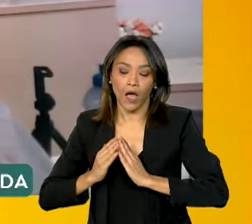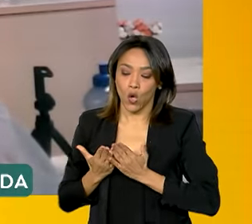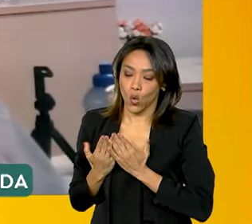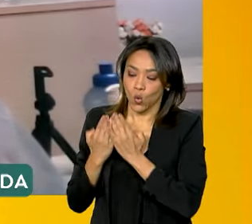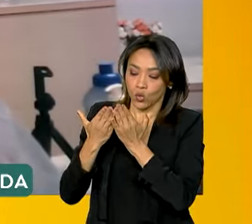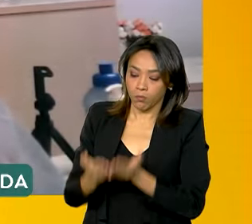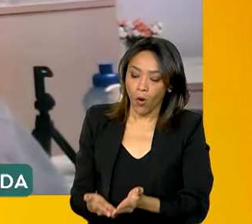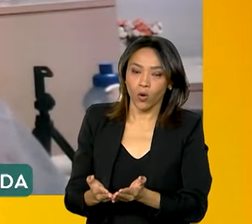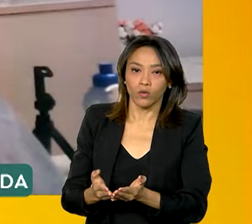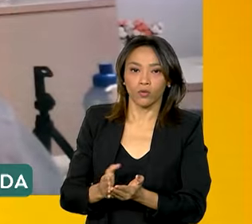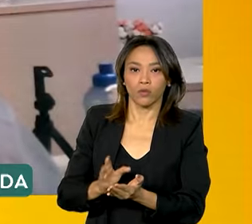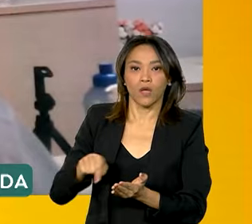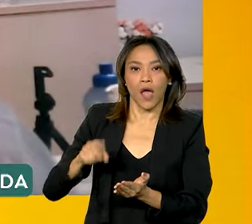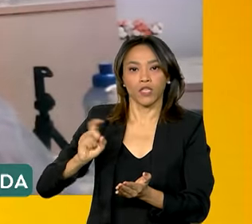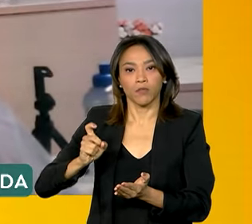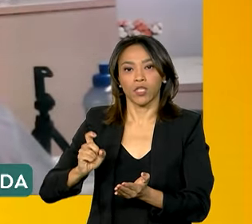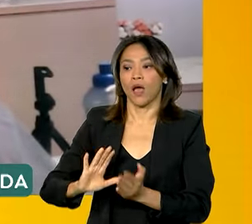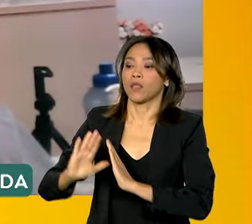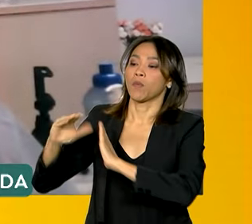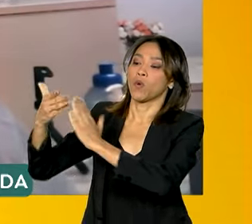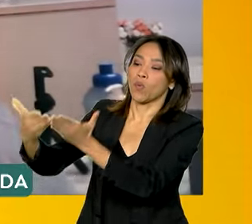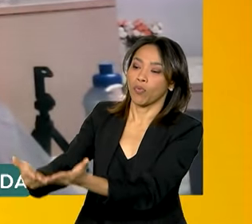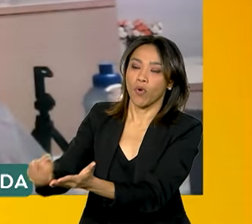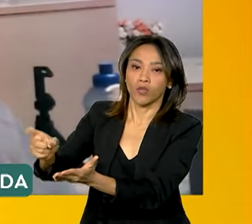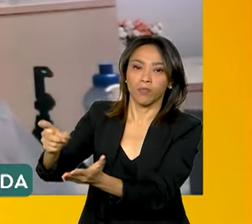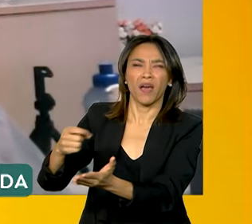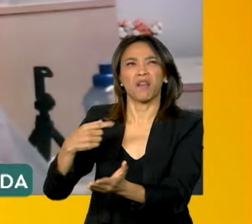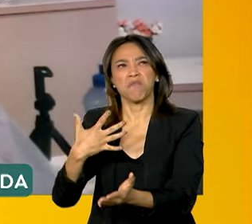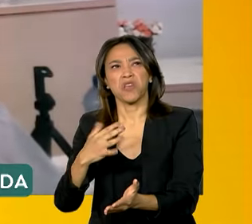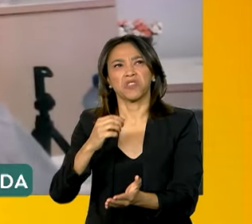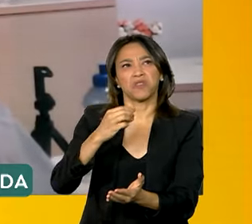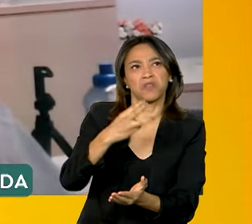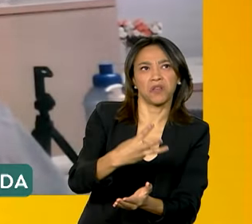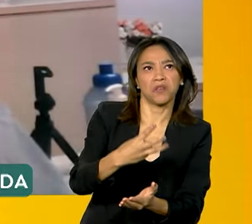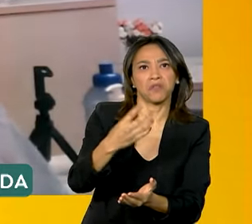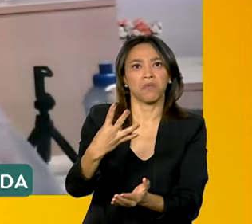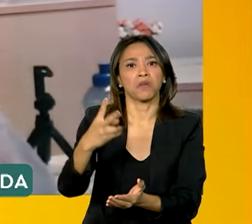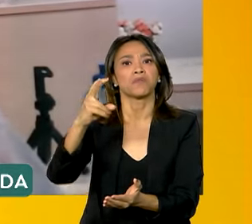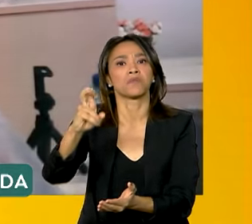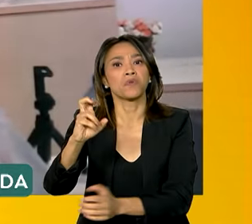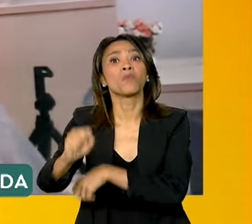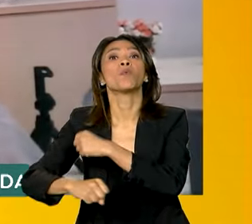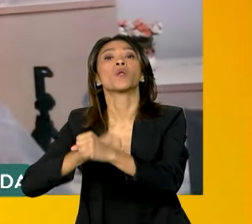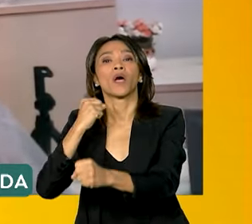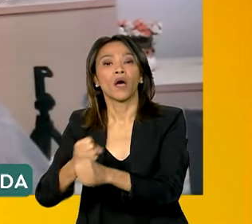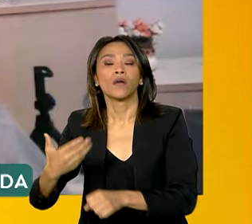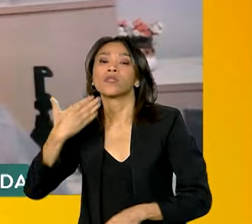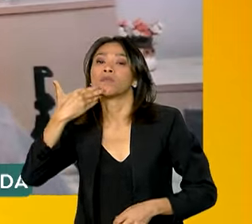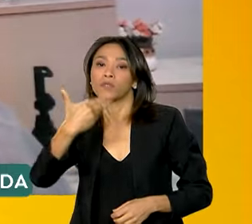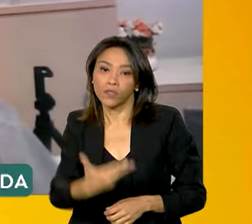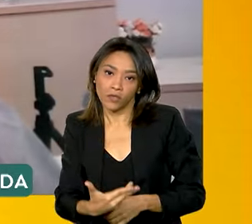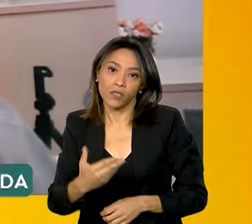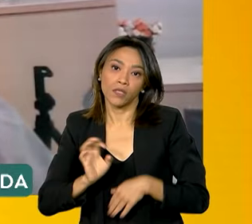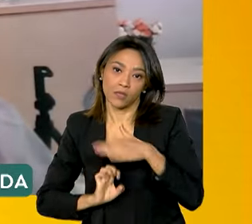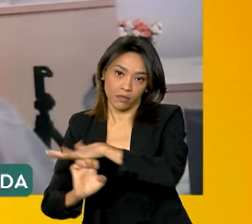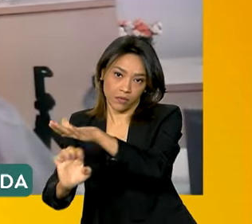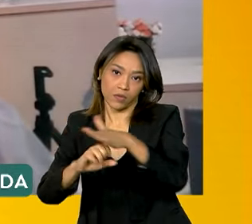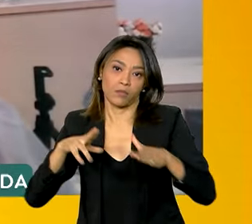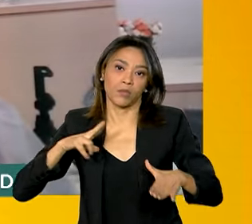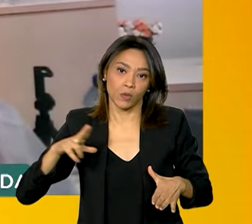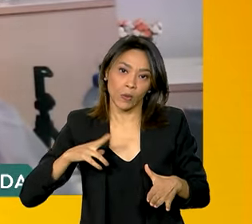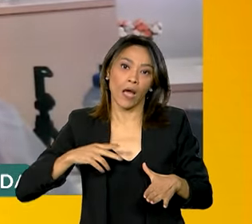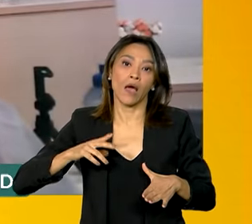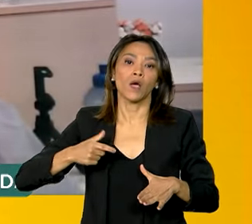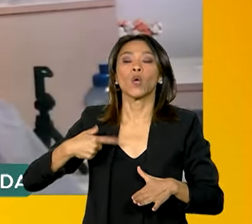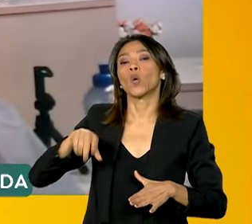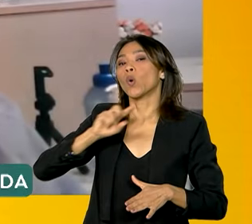até antes de 2013, era uma média de 3, 4, 5 por ano, mais ou menos, que se faziam de solicitações para